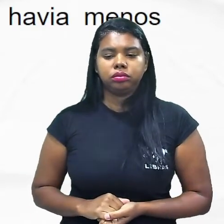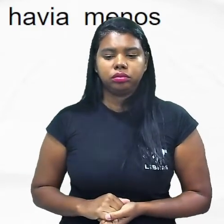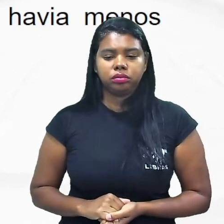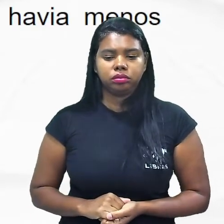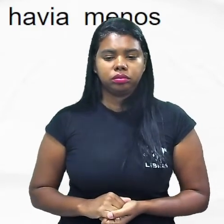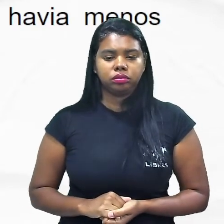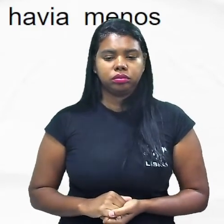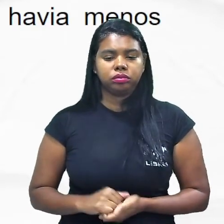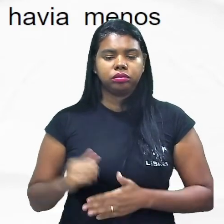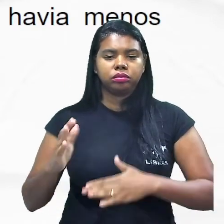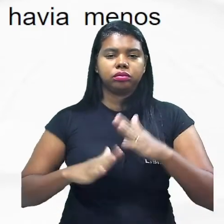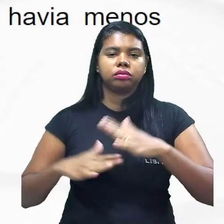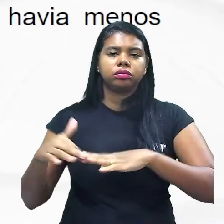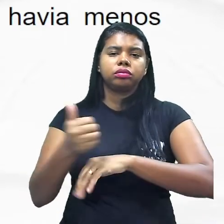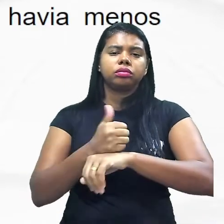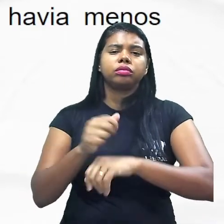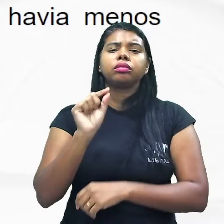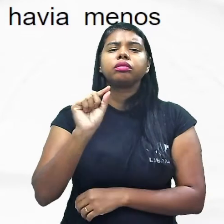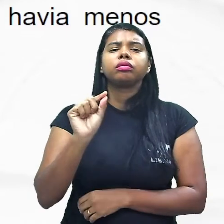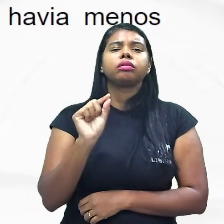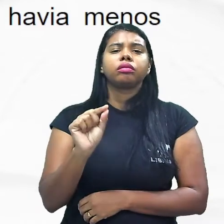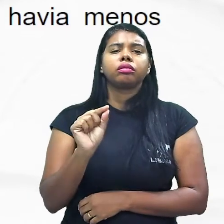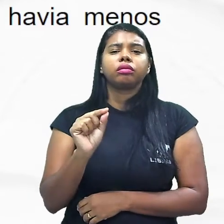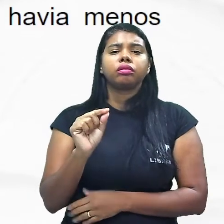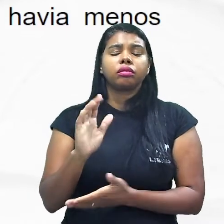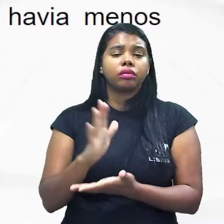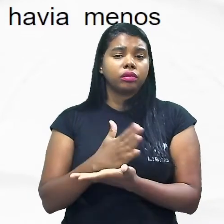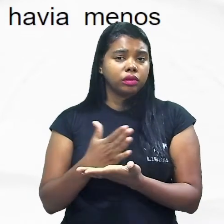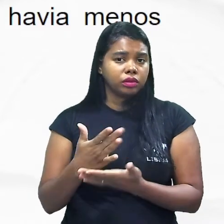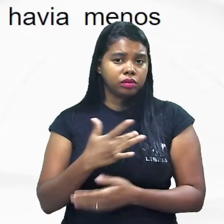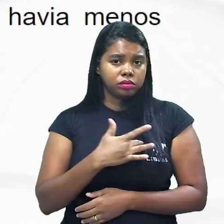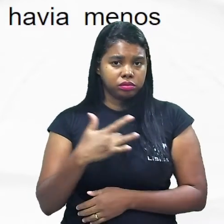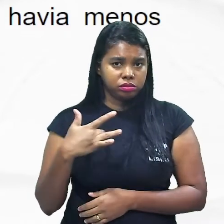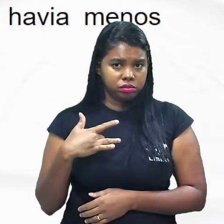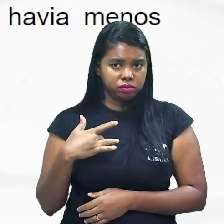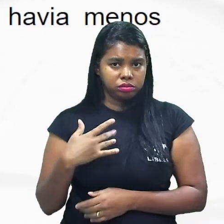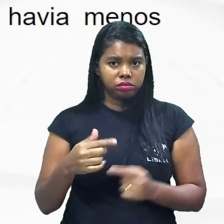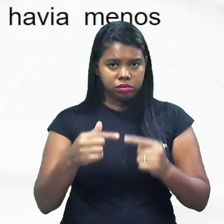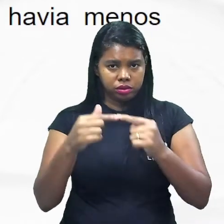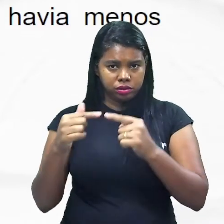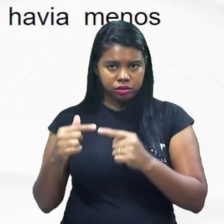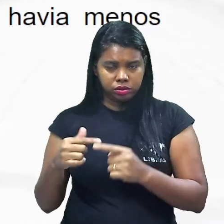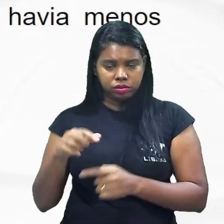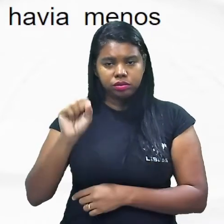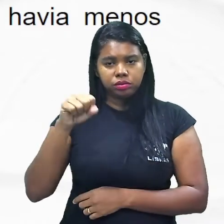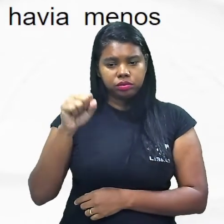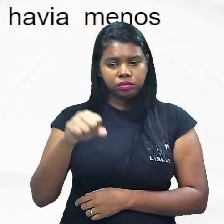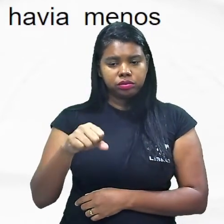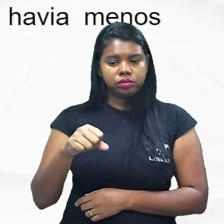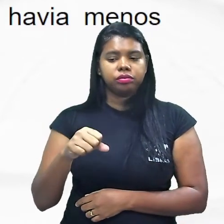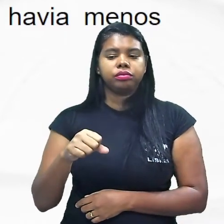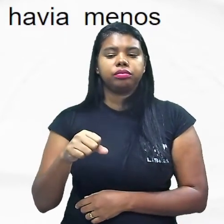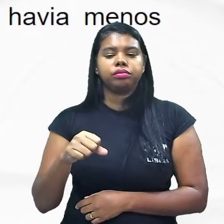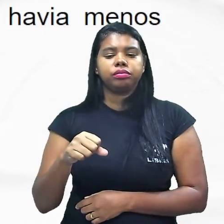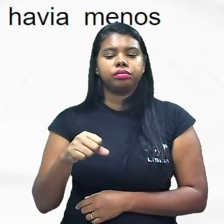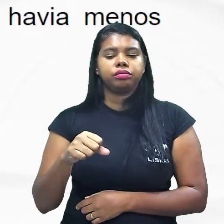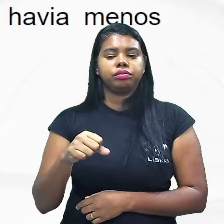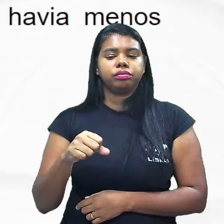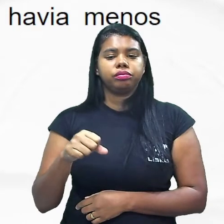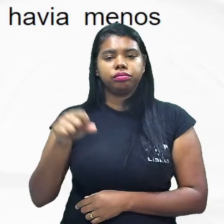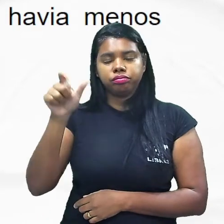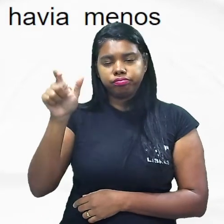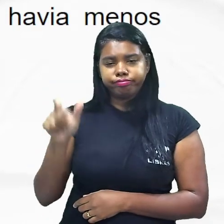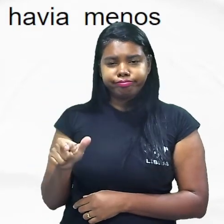profissionais de saúde acham quem é que acham alguns profissionais de saúde houve a concordância entre o sujeito o verbo e o sujeito